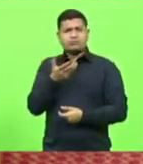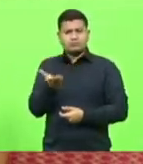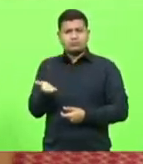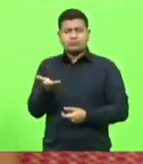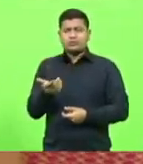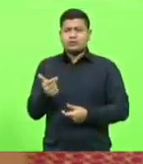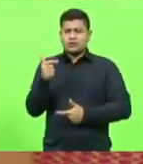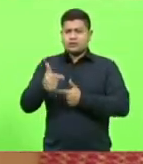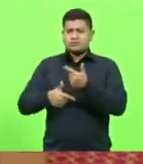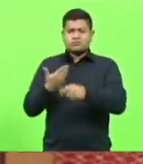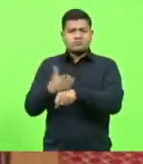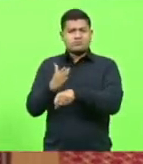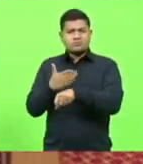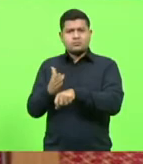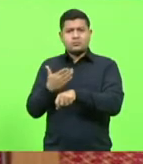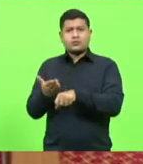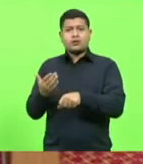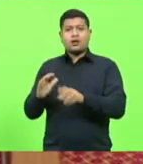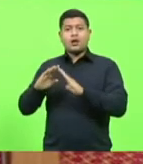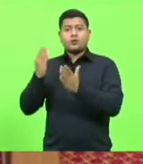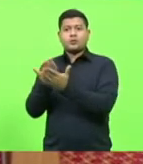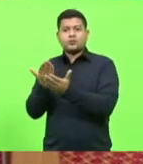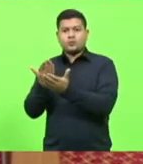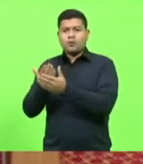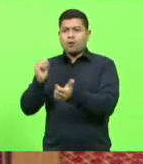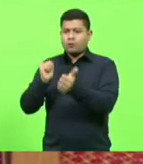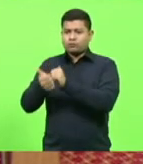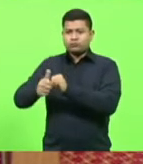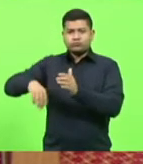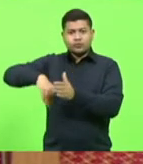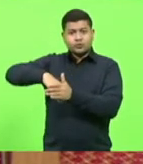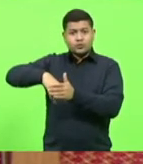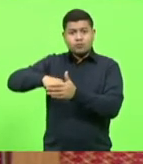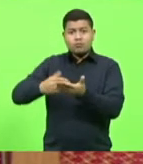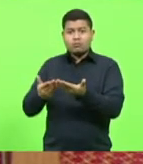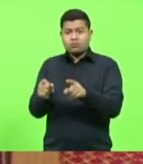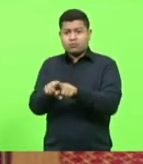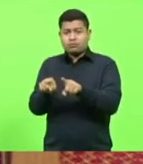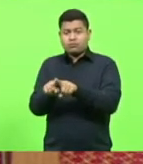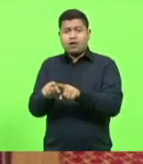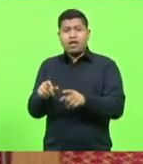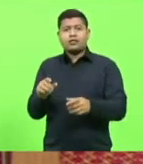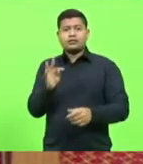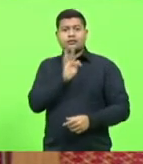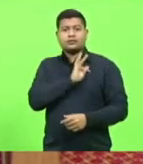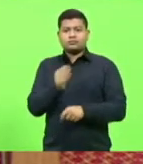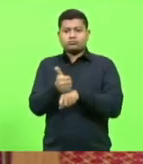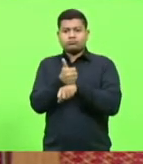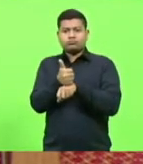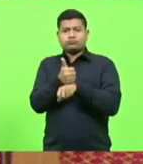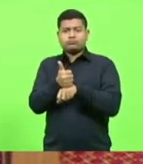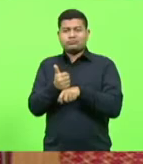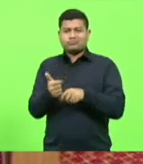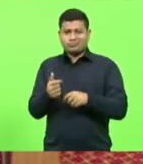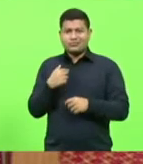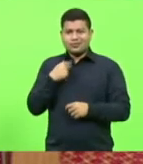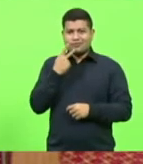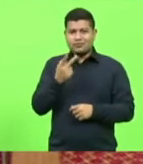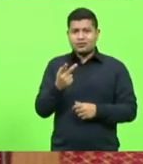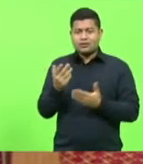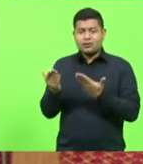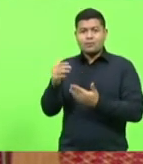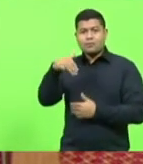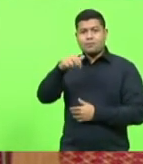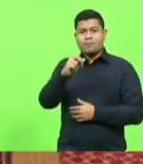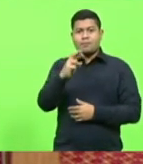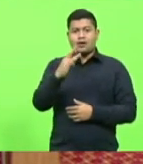escola de futebol, técnicos profissionais. Como eu disse, o Marcelo, lateral esquerdo